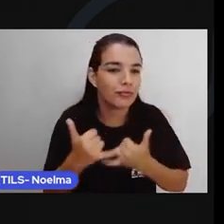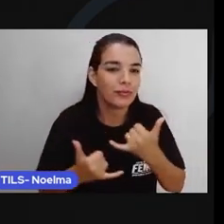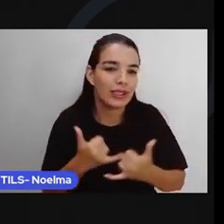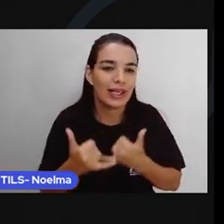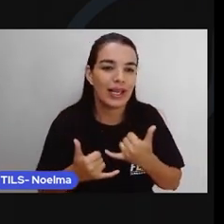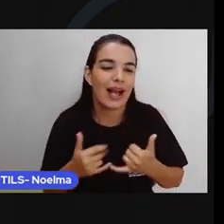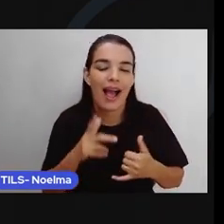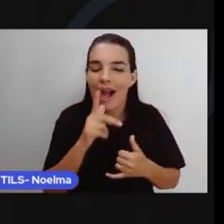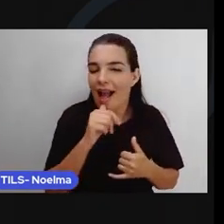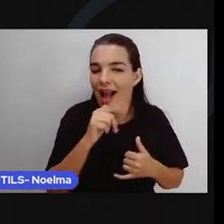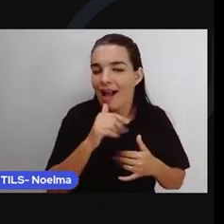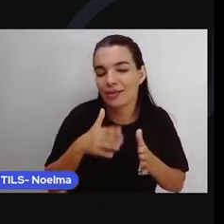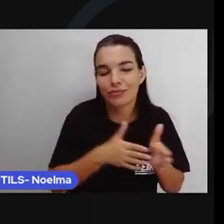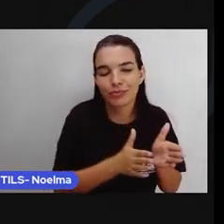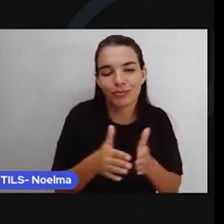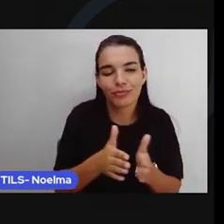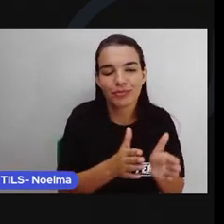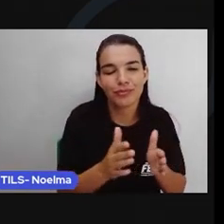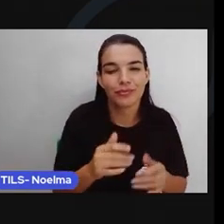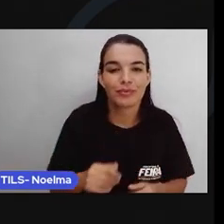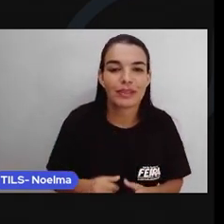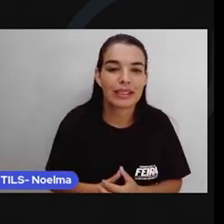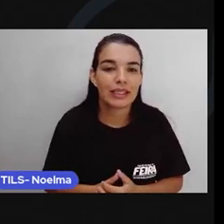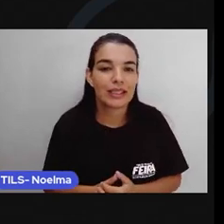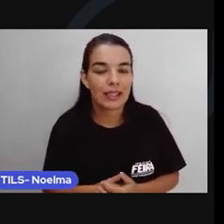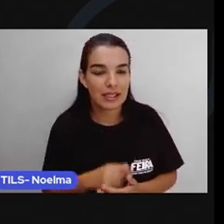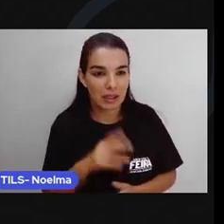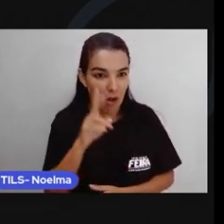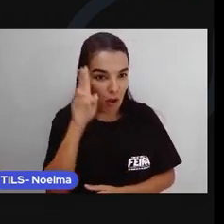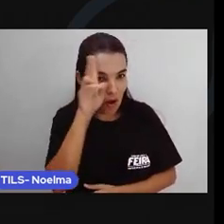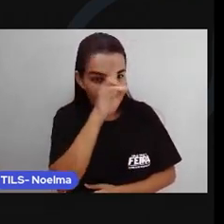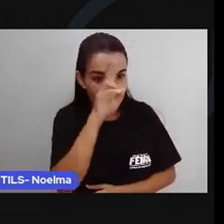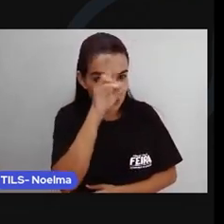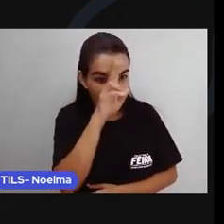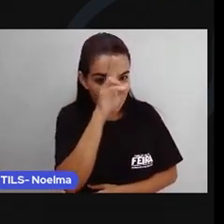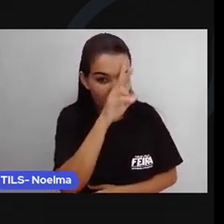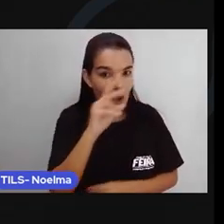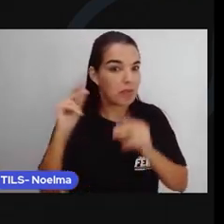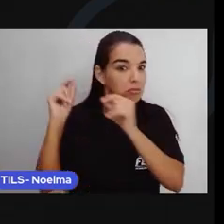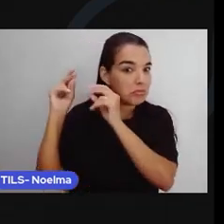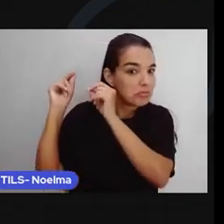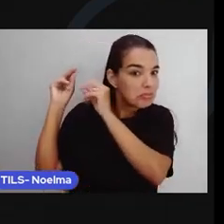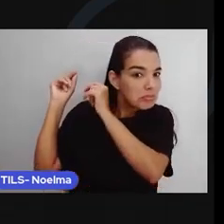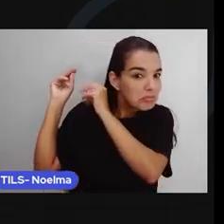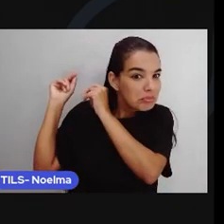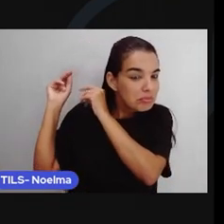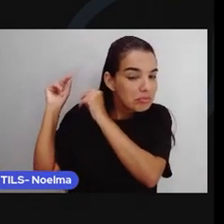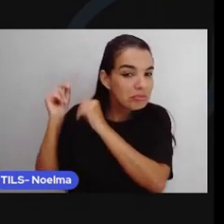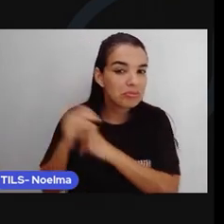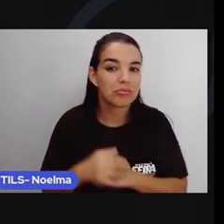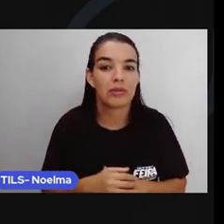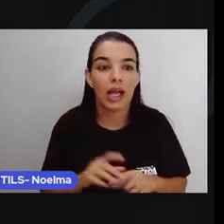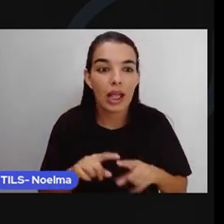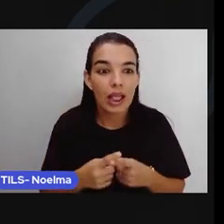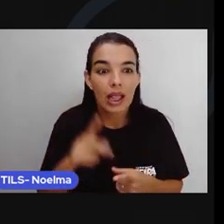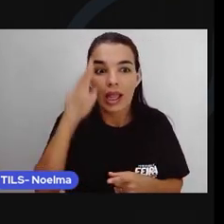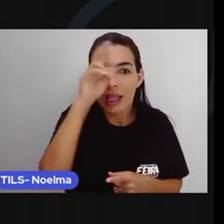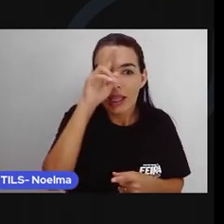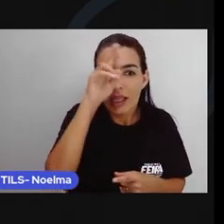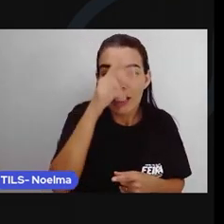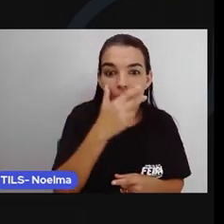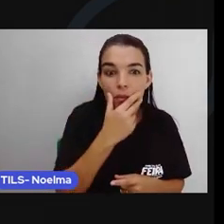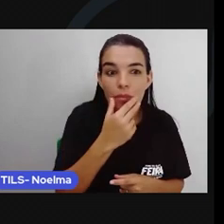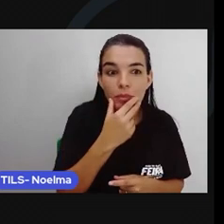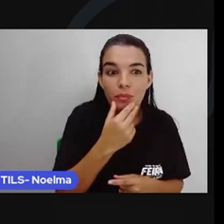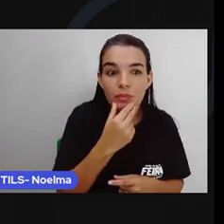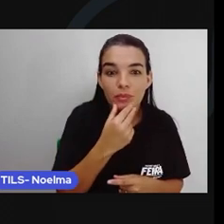de rio Minhocão do pari é uma história muito antiga Dizem que até o esguito Monteiro Lobato Aquele do sítio do